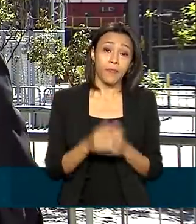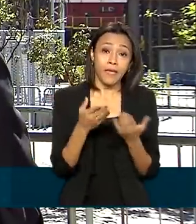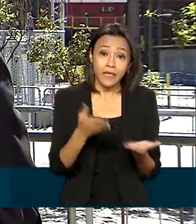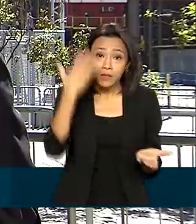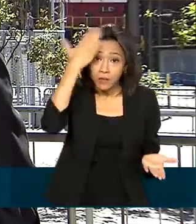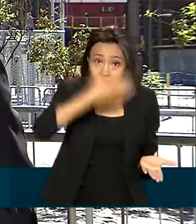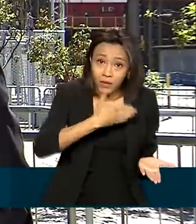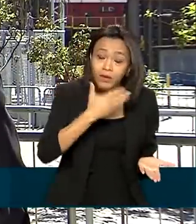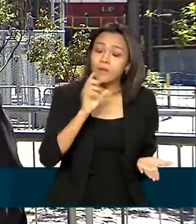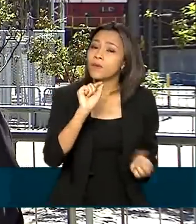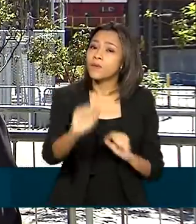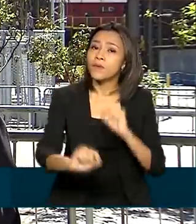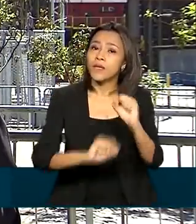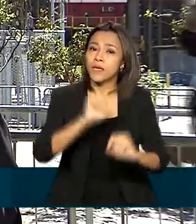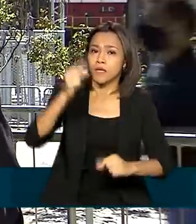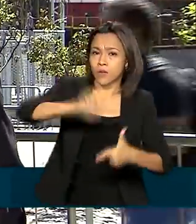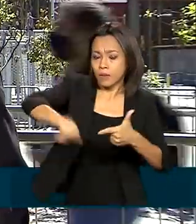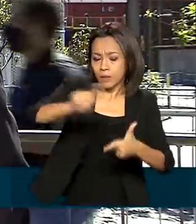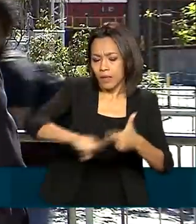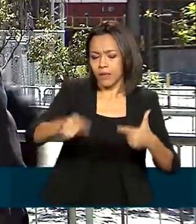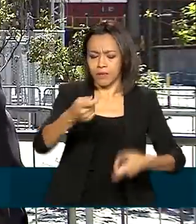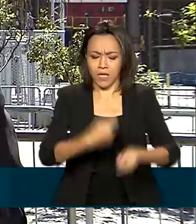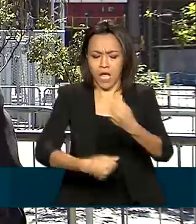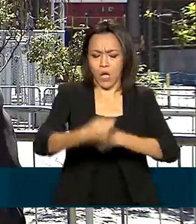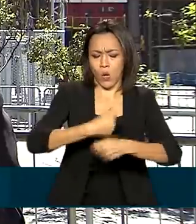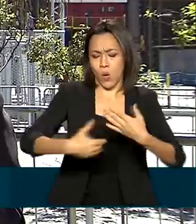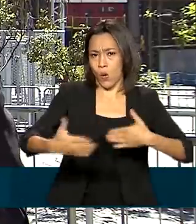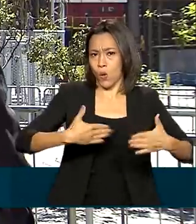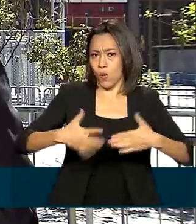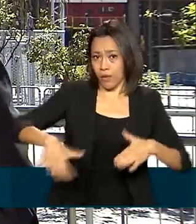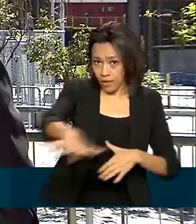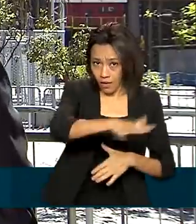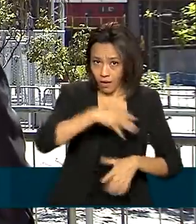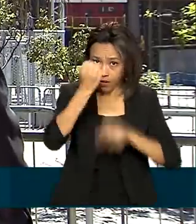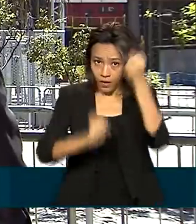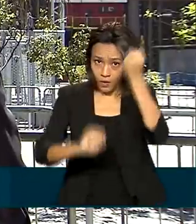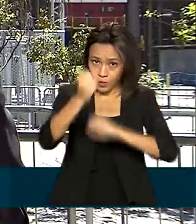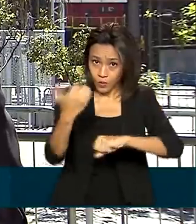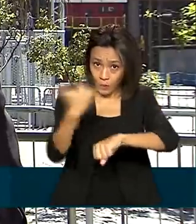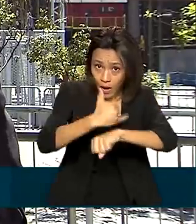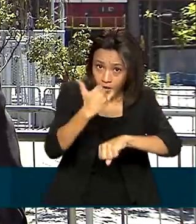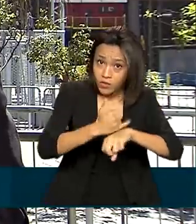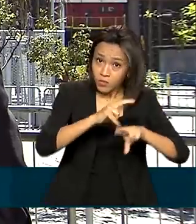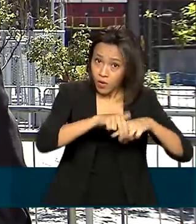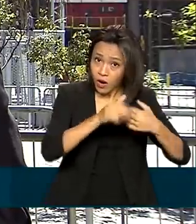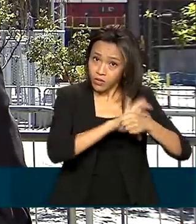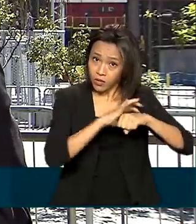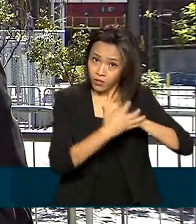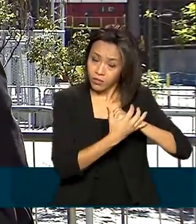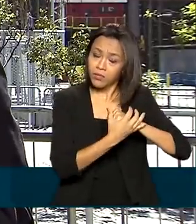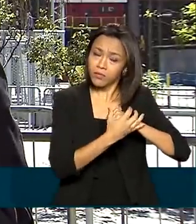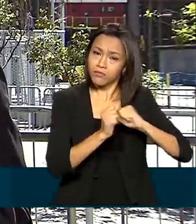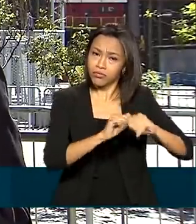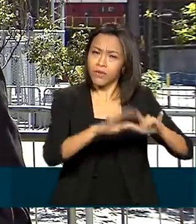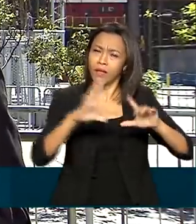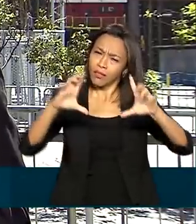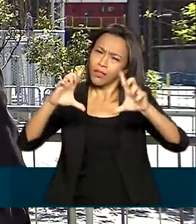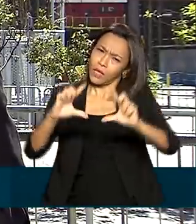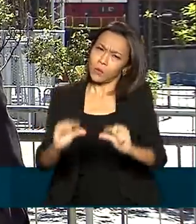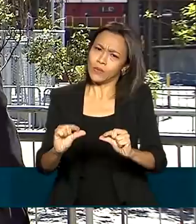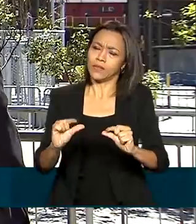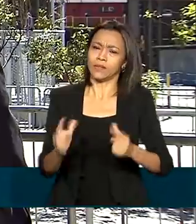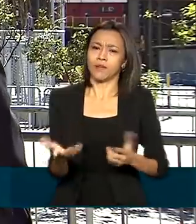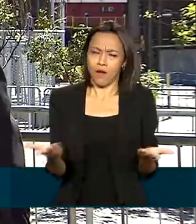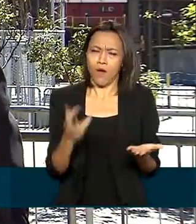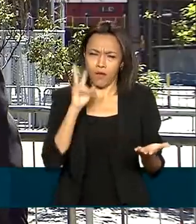que os problemas econômicos provocados para a indústria do aço por conta da pandemia estão passando. Conheça um pouco mais da Uzi Minas,